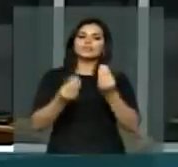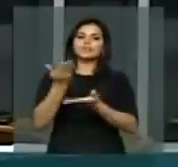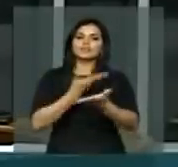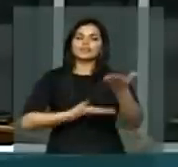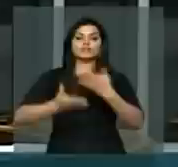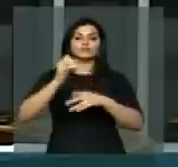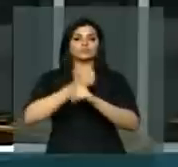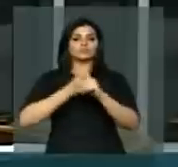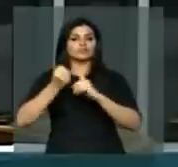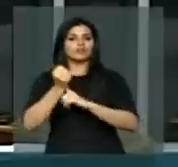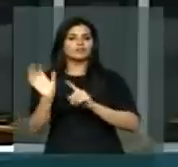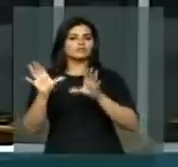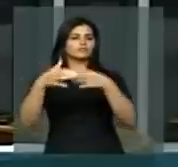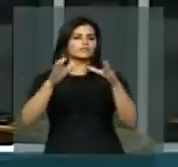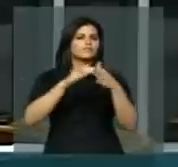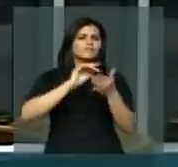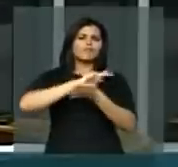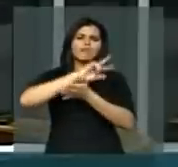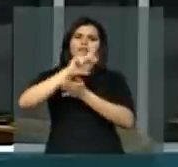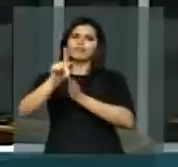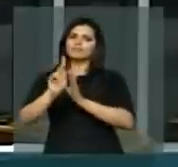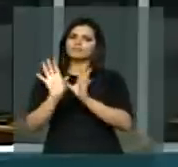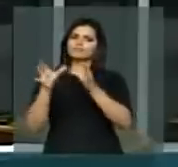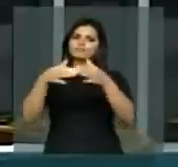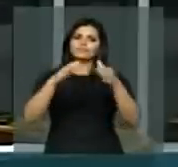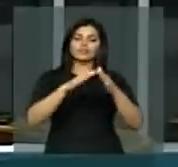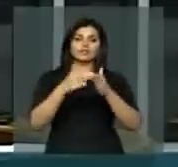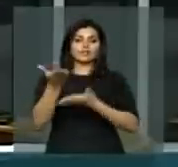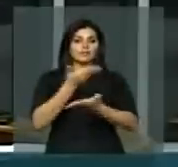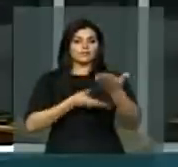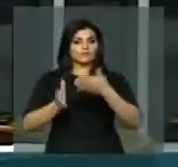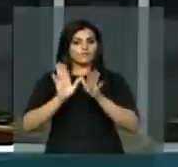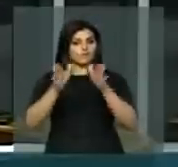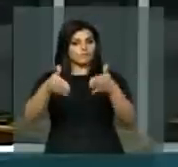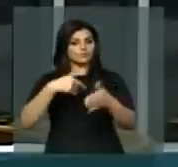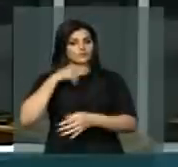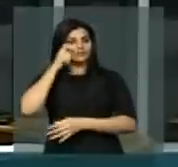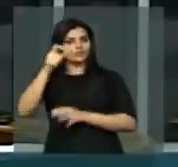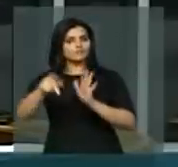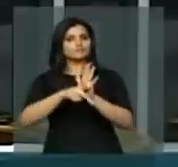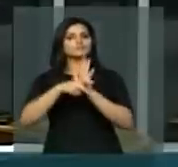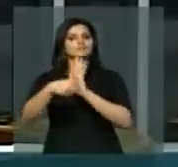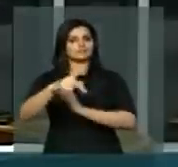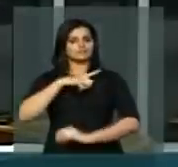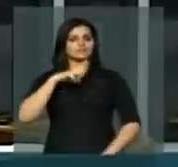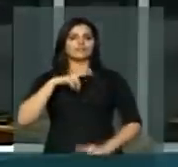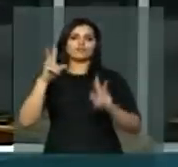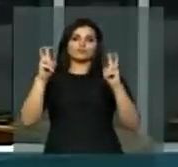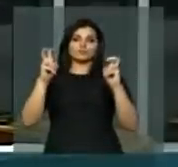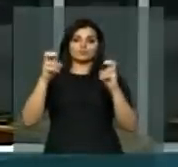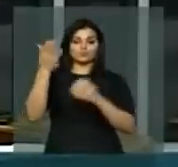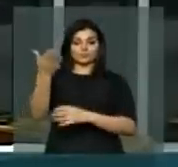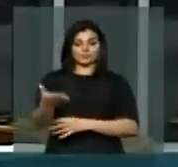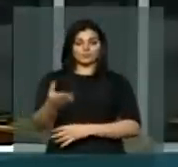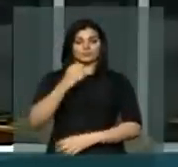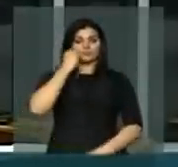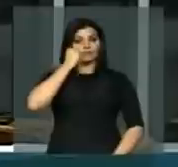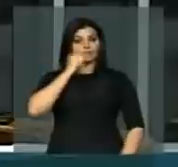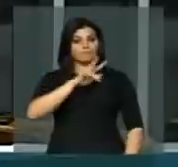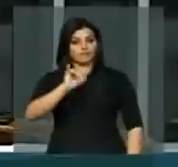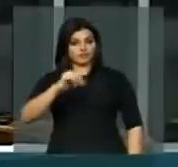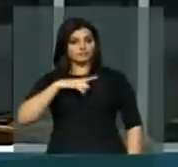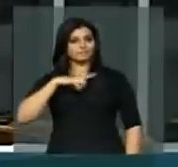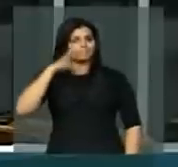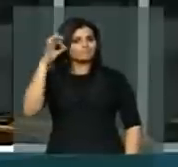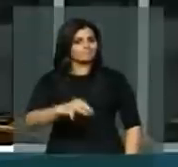de ouvir os vários setores, os vários segmentos envolvidos, interessados, e ele haverá